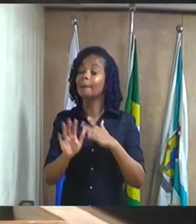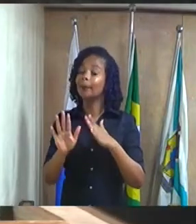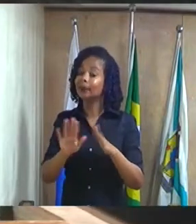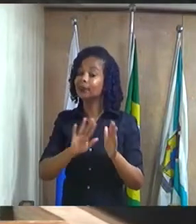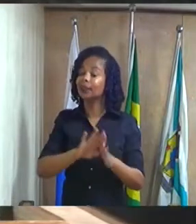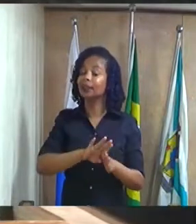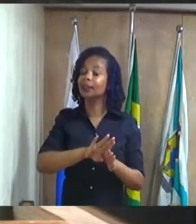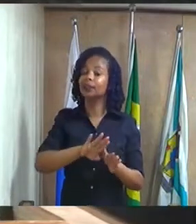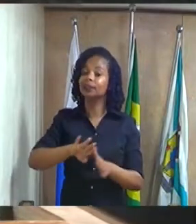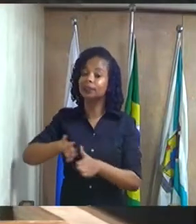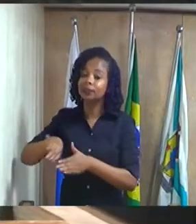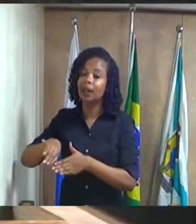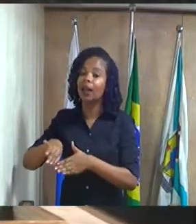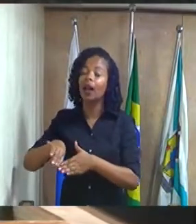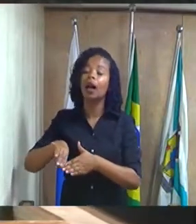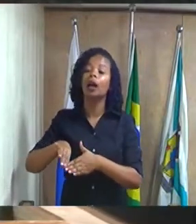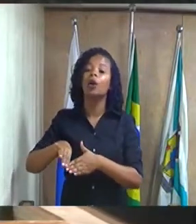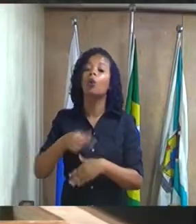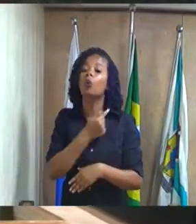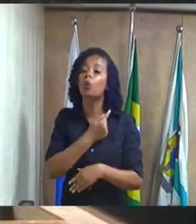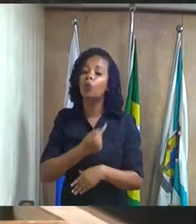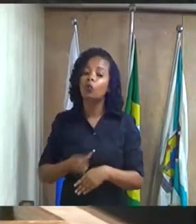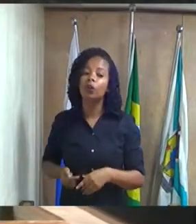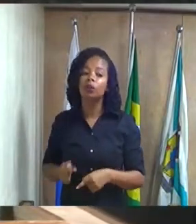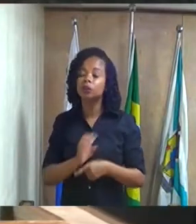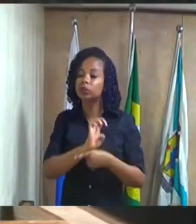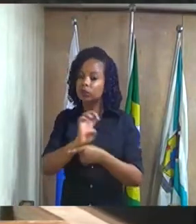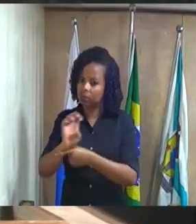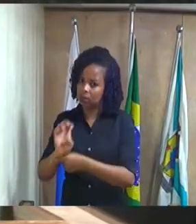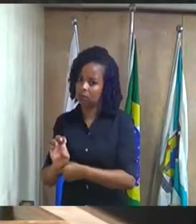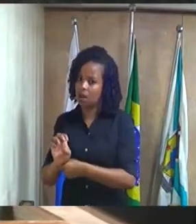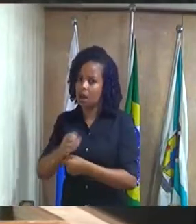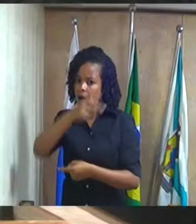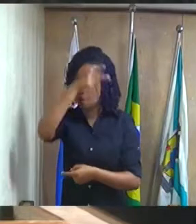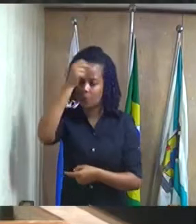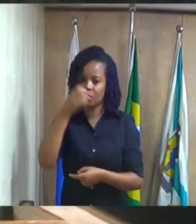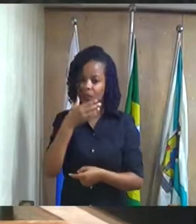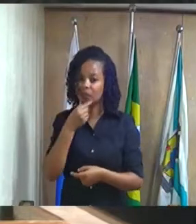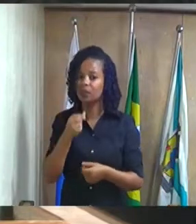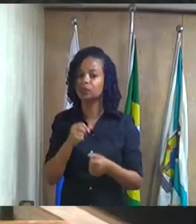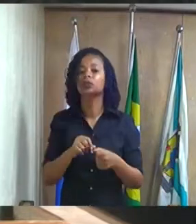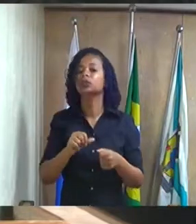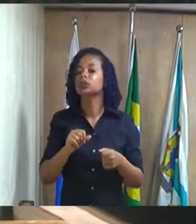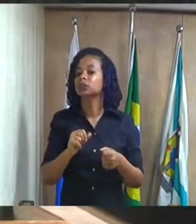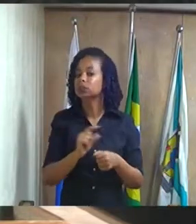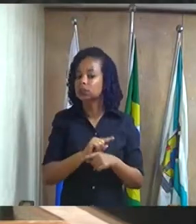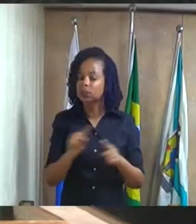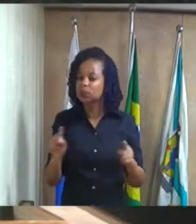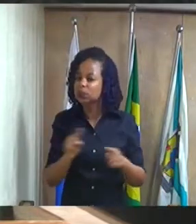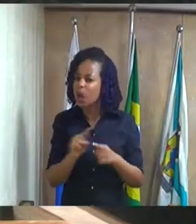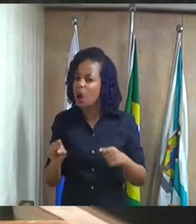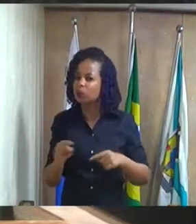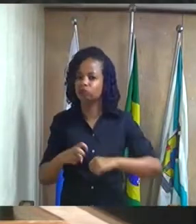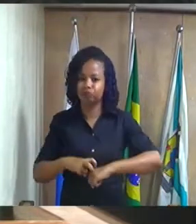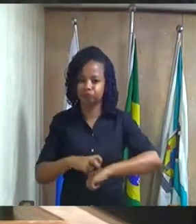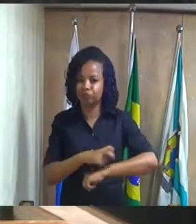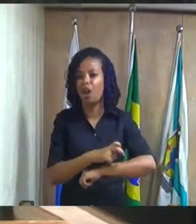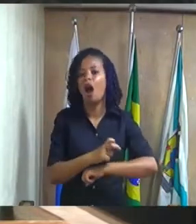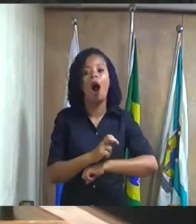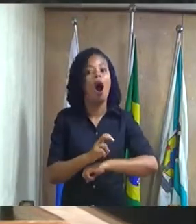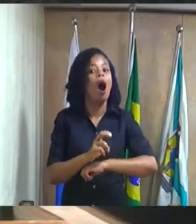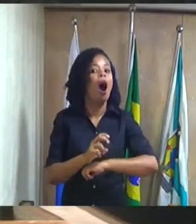é da prefeitura a prefeitura não recolhe carros a prefeitura não tem recolhido carros salvo ela só poderia fazê-lo